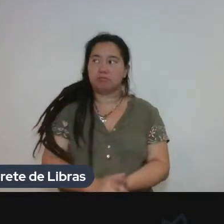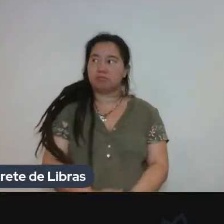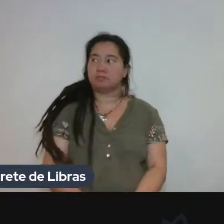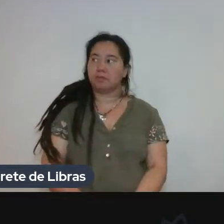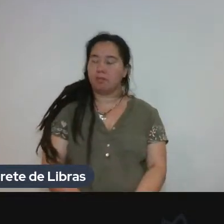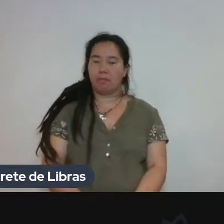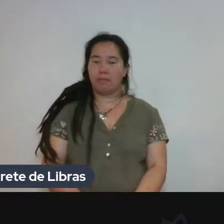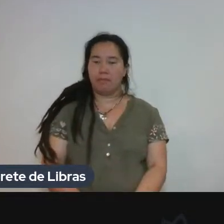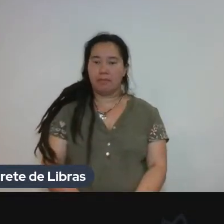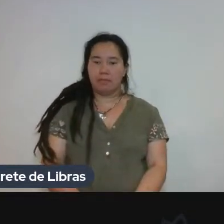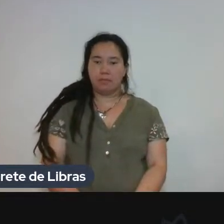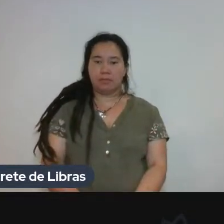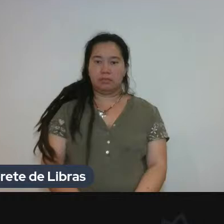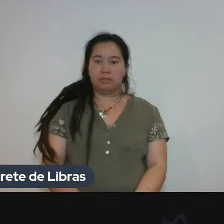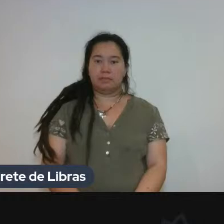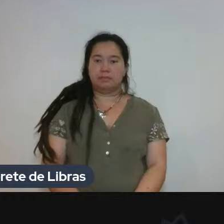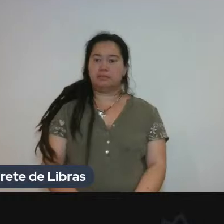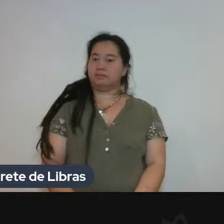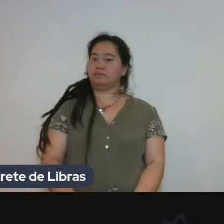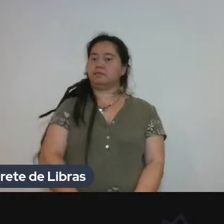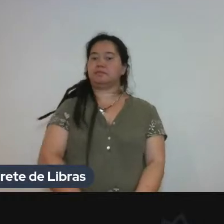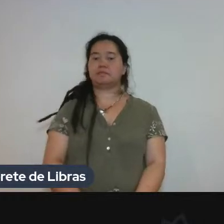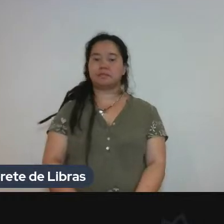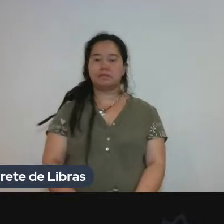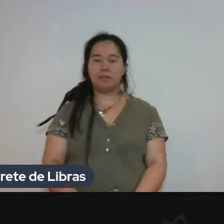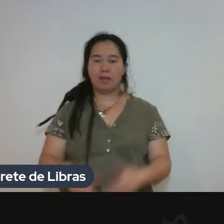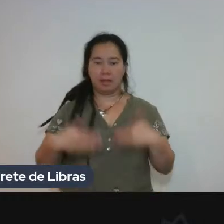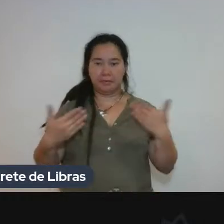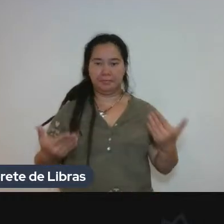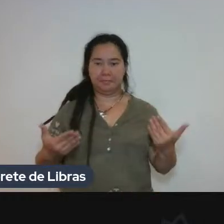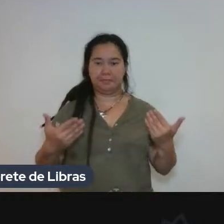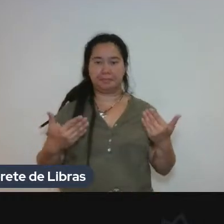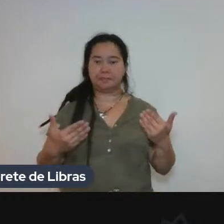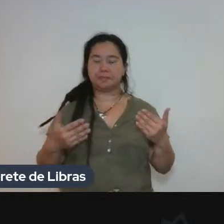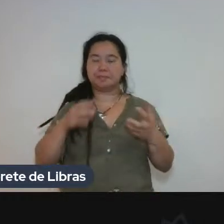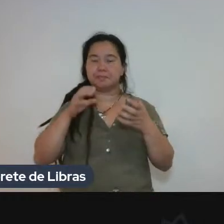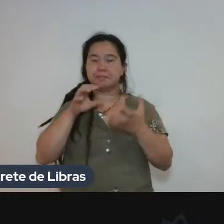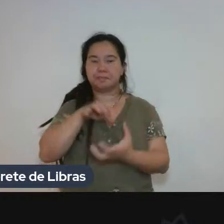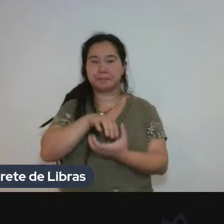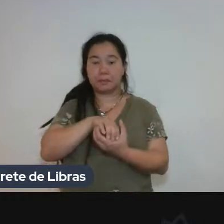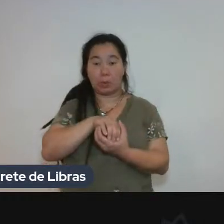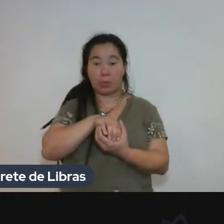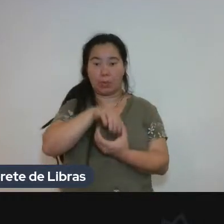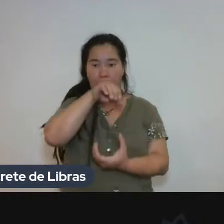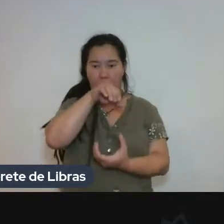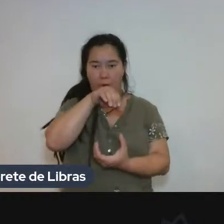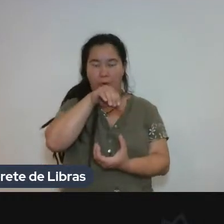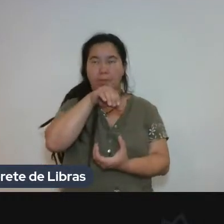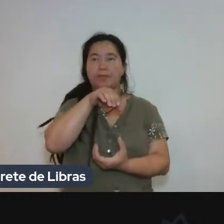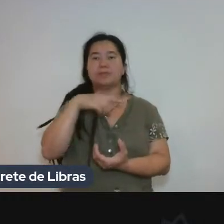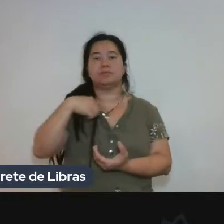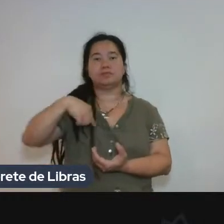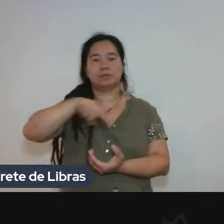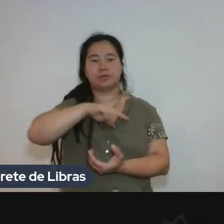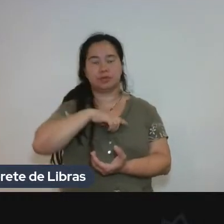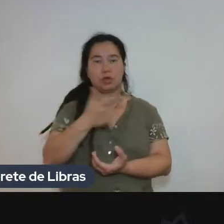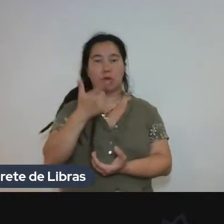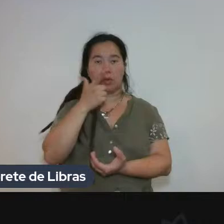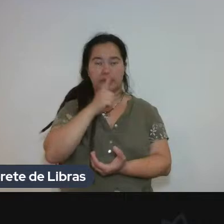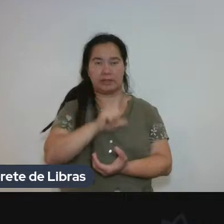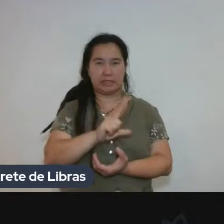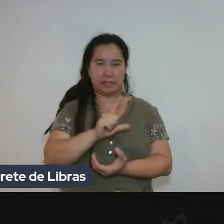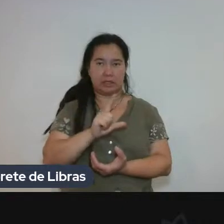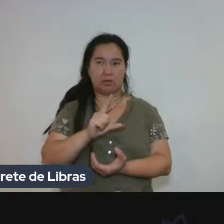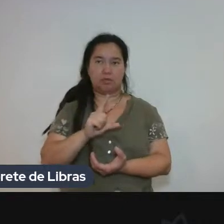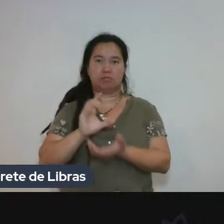Então, no meu caso, o Corpus a gente tem, assim, o Corpus a gente conseguiu distribuir para algumas pessoas que